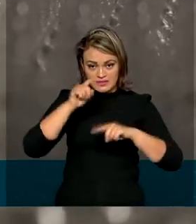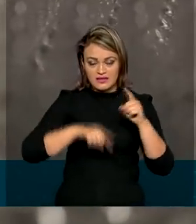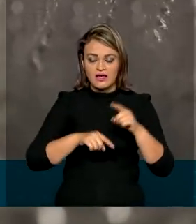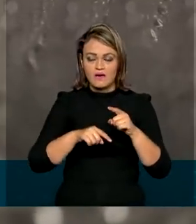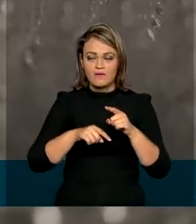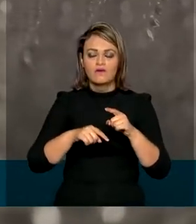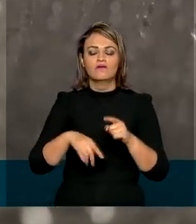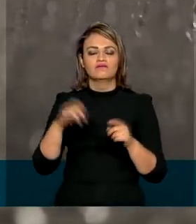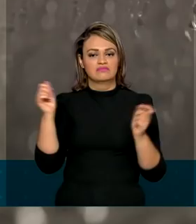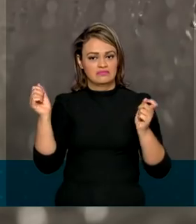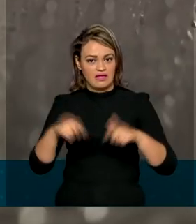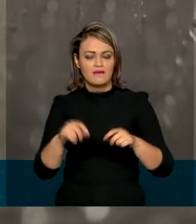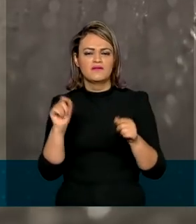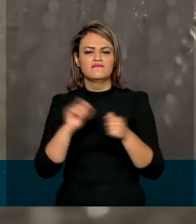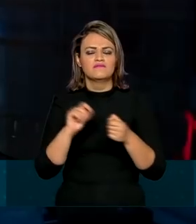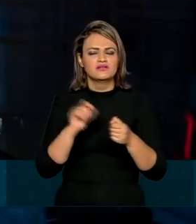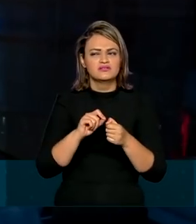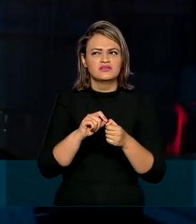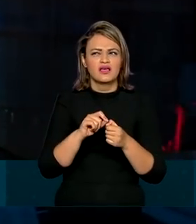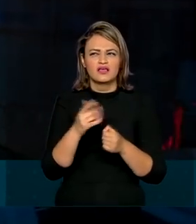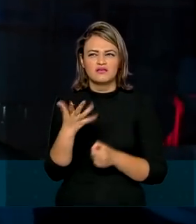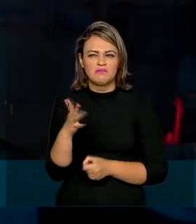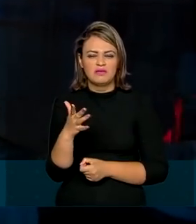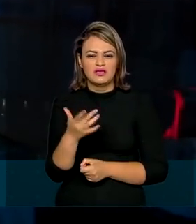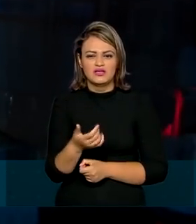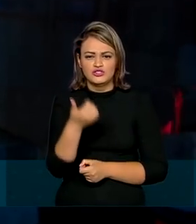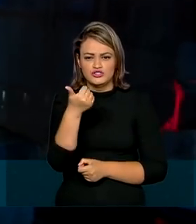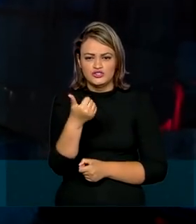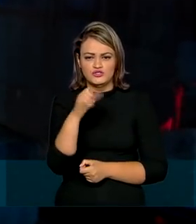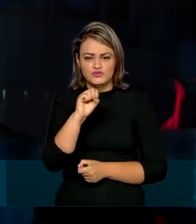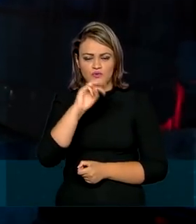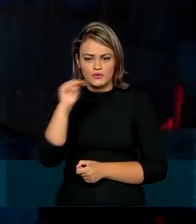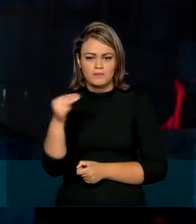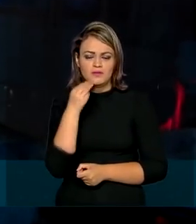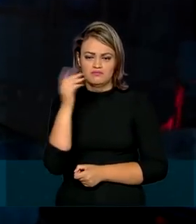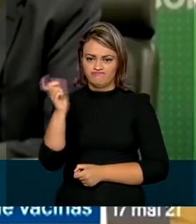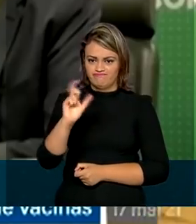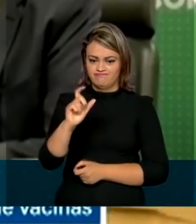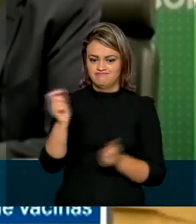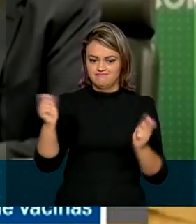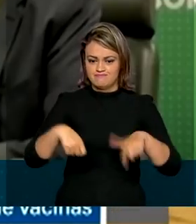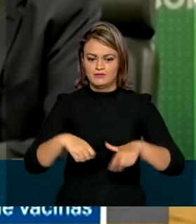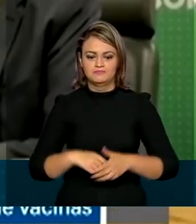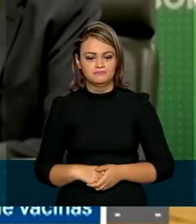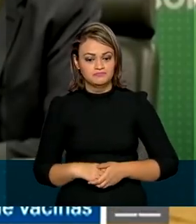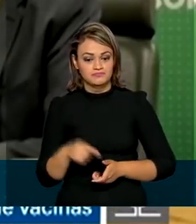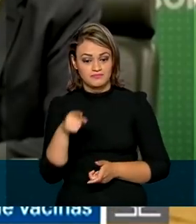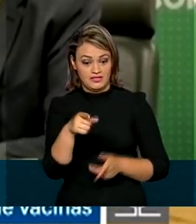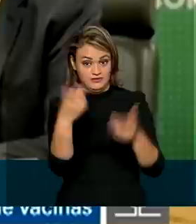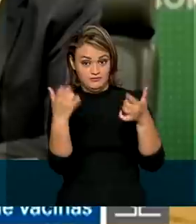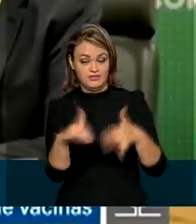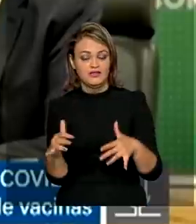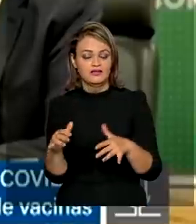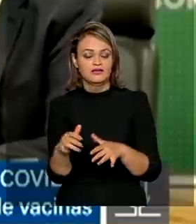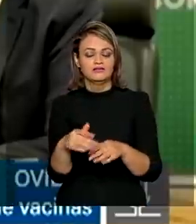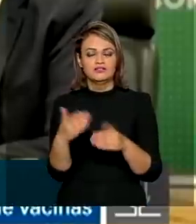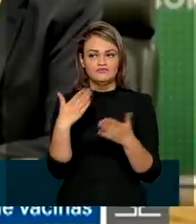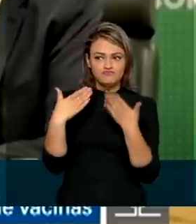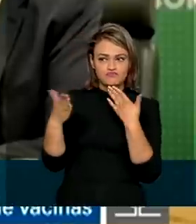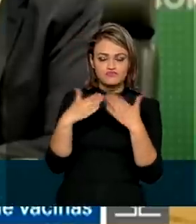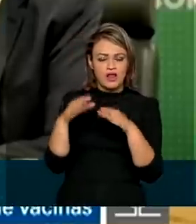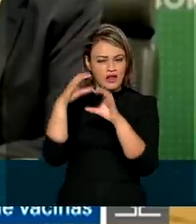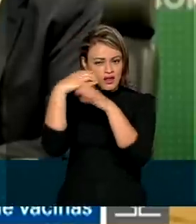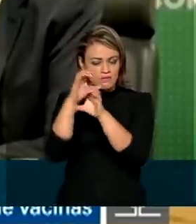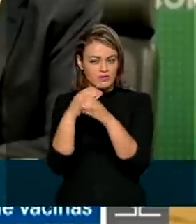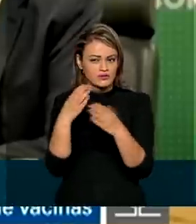ele, é suficiente para produzir cerca de 18 milhões de doses. Conversamos rotineiramente com todos os laboratórios em